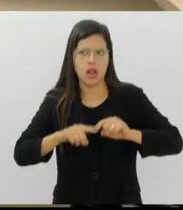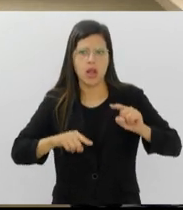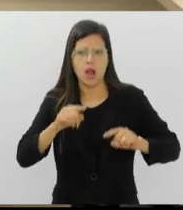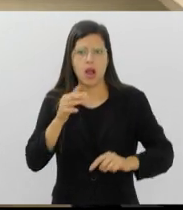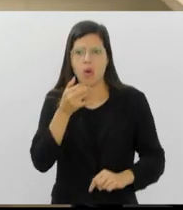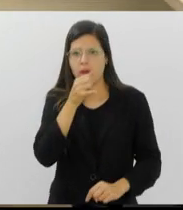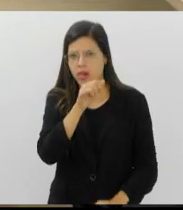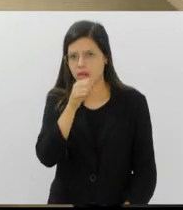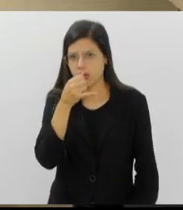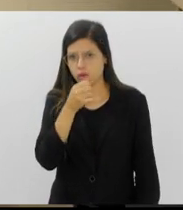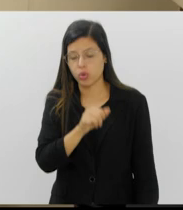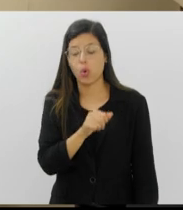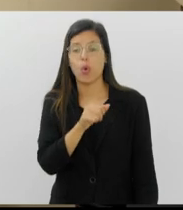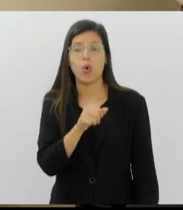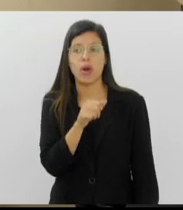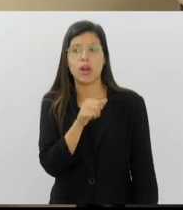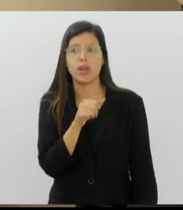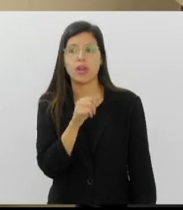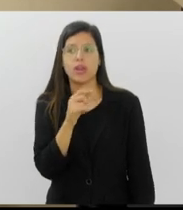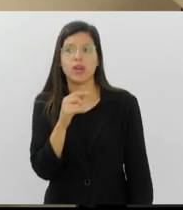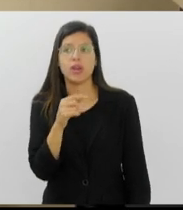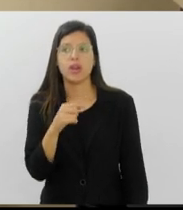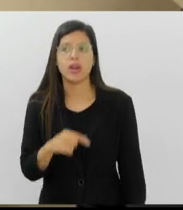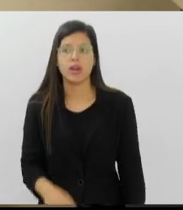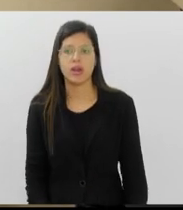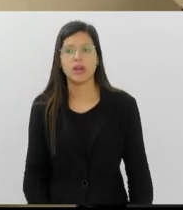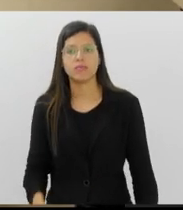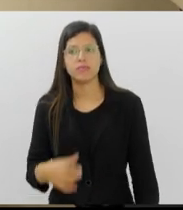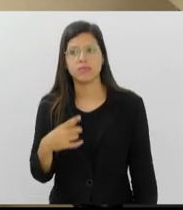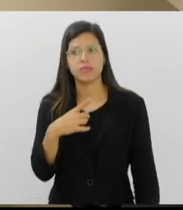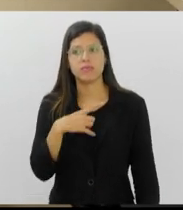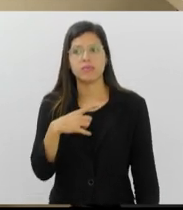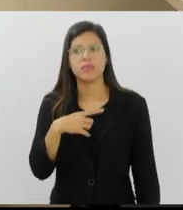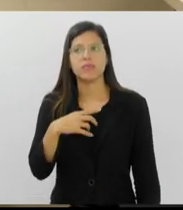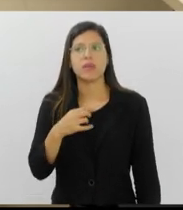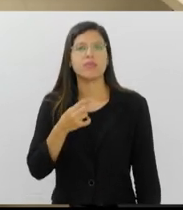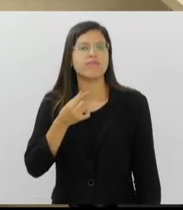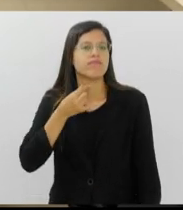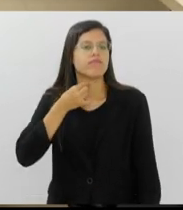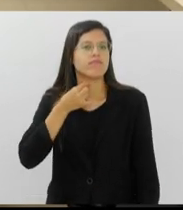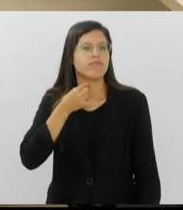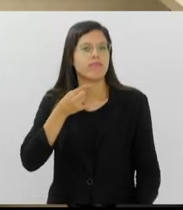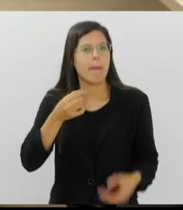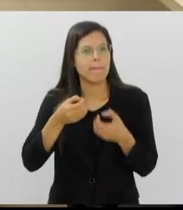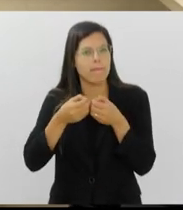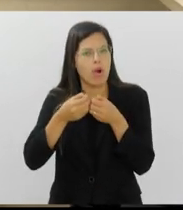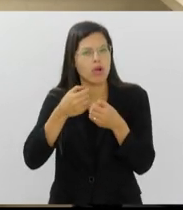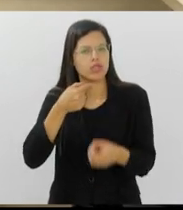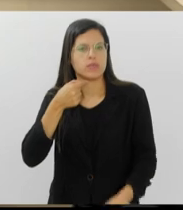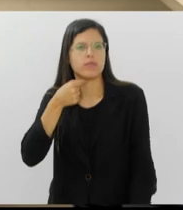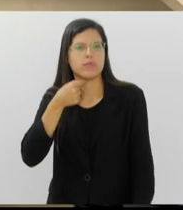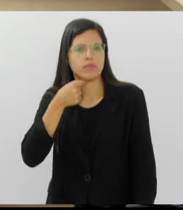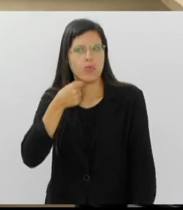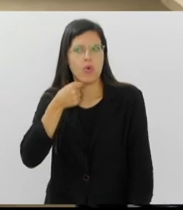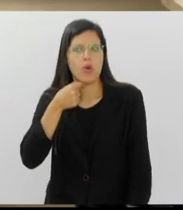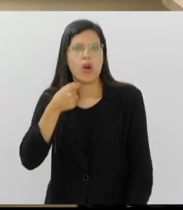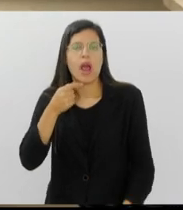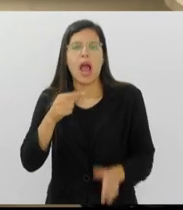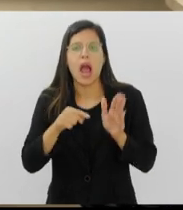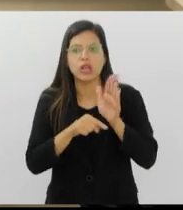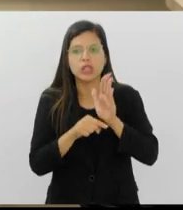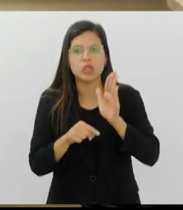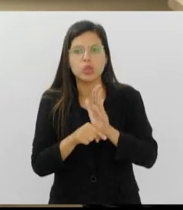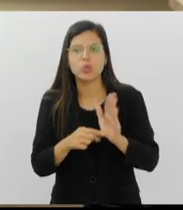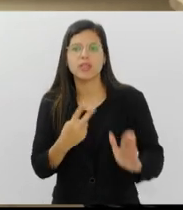laringe eletrônica, que é um dispositivo que ele acopla aqui e que, com a articulação, ajuda a